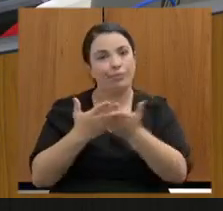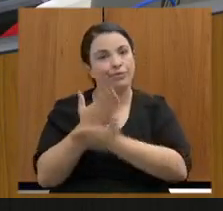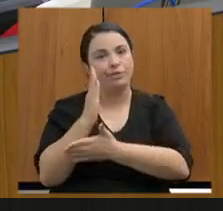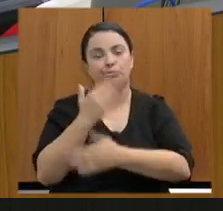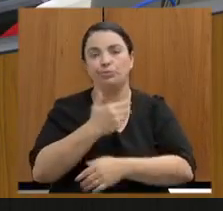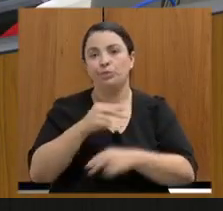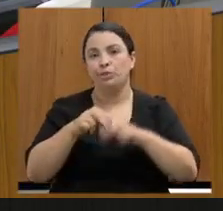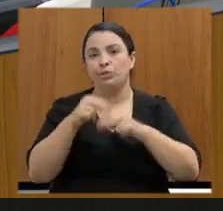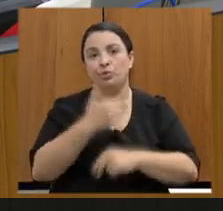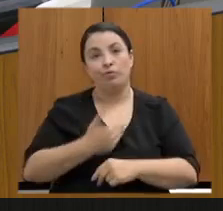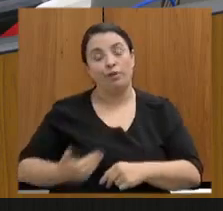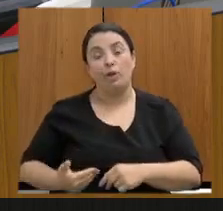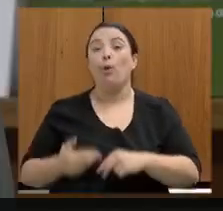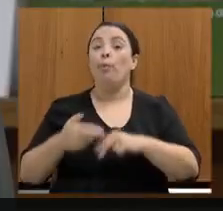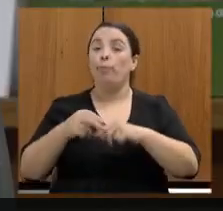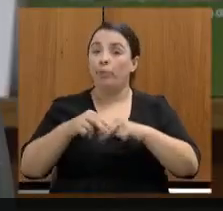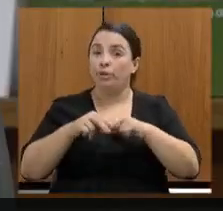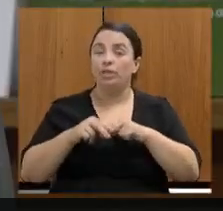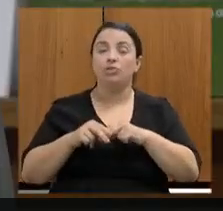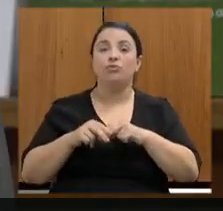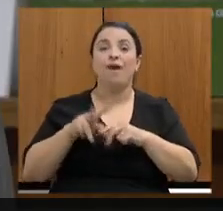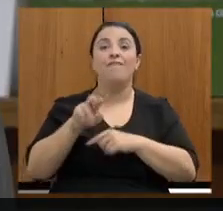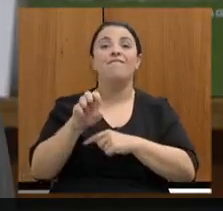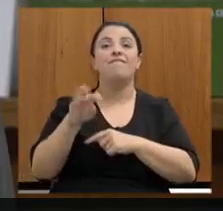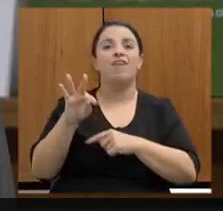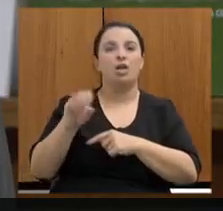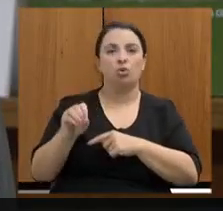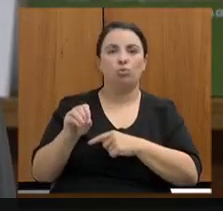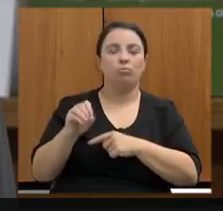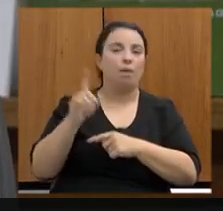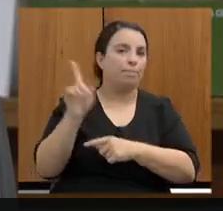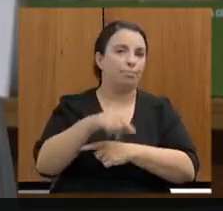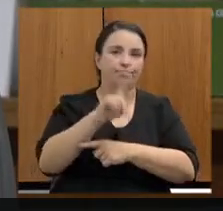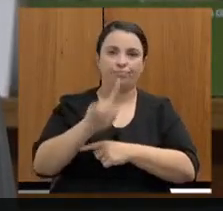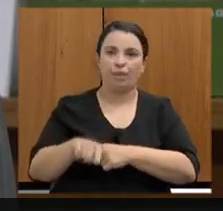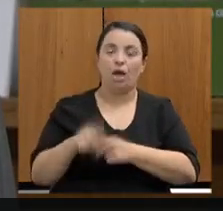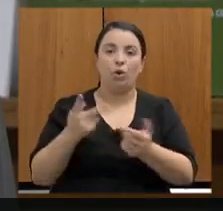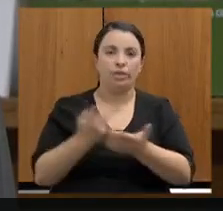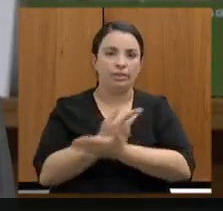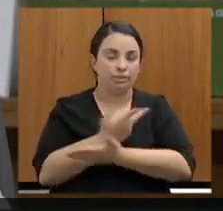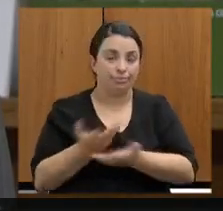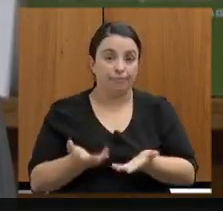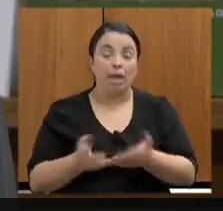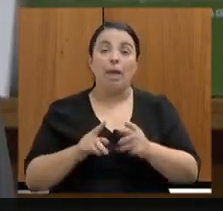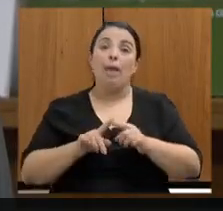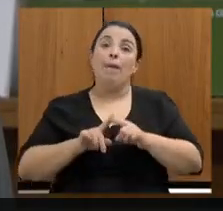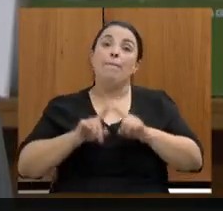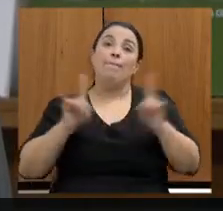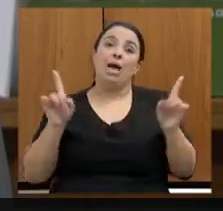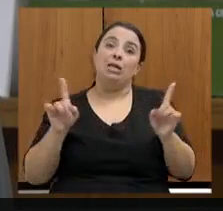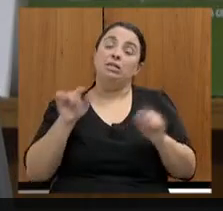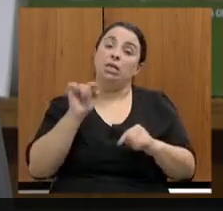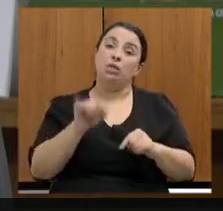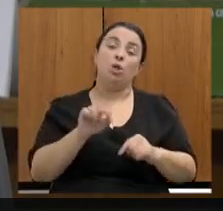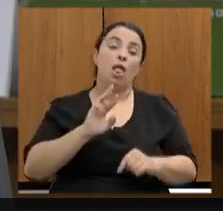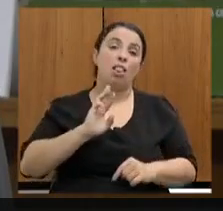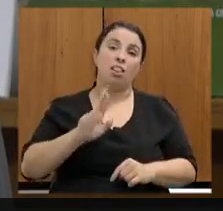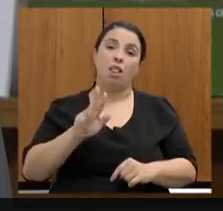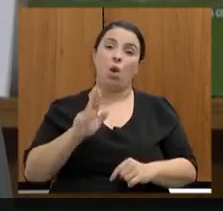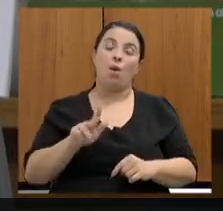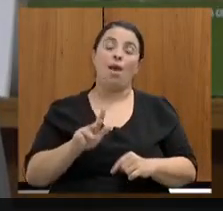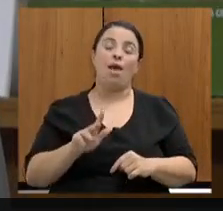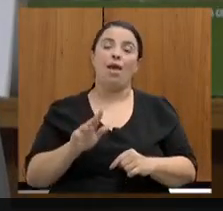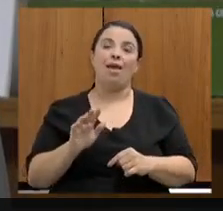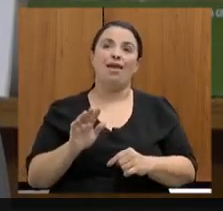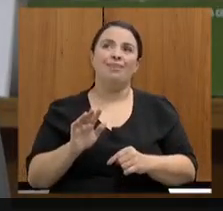governador. E houve o veto. Para além desses temas, mais uma vez lhe digo, secretária, deputada, isso não diz respeito às questões